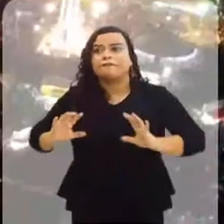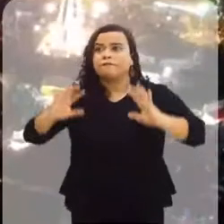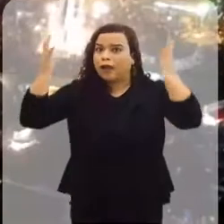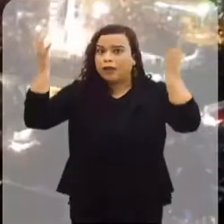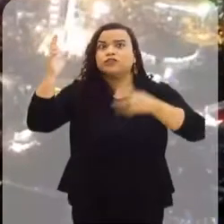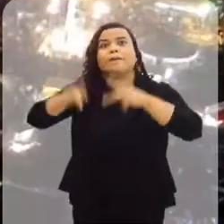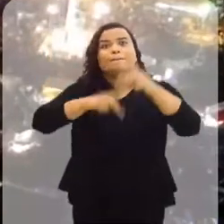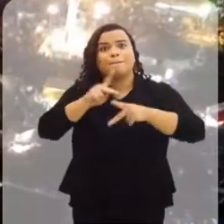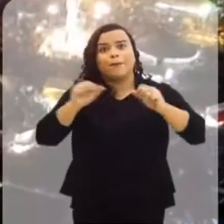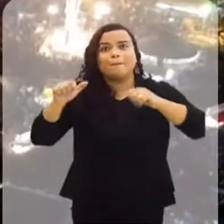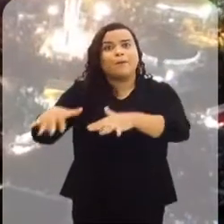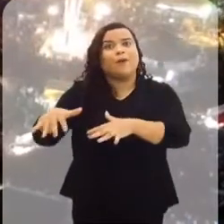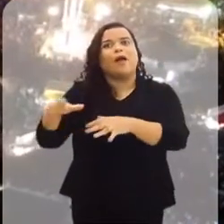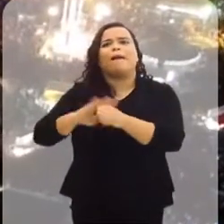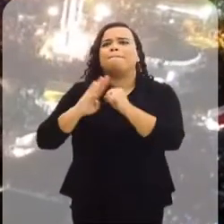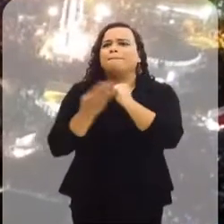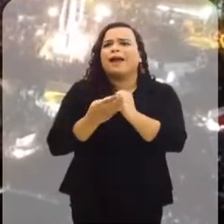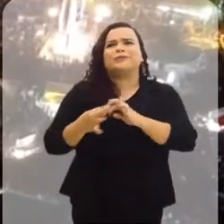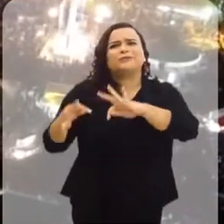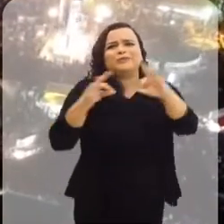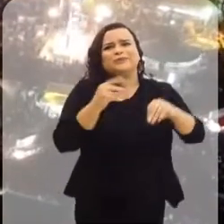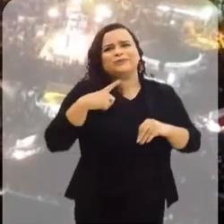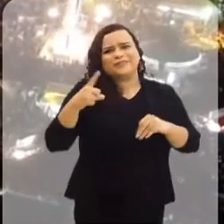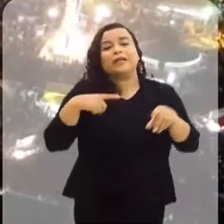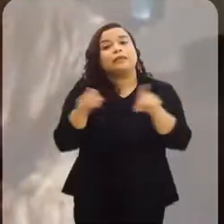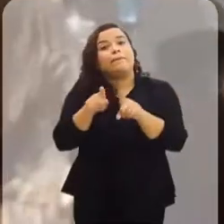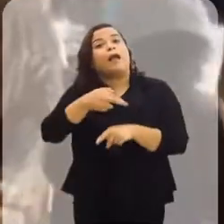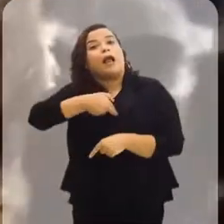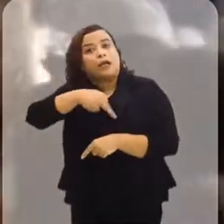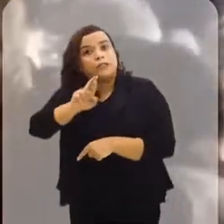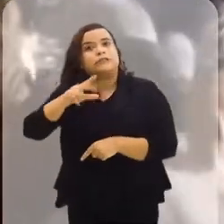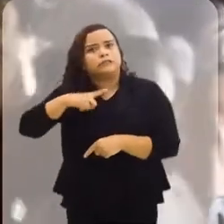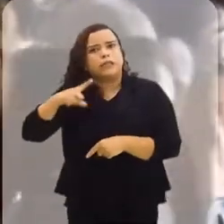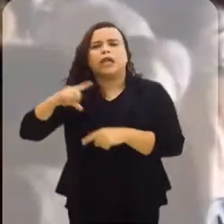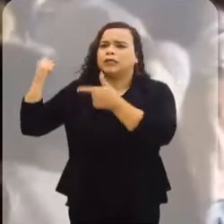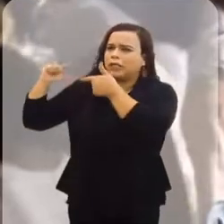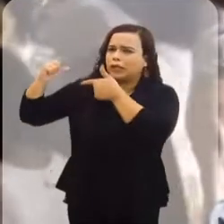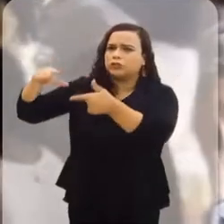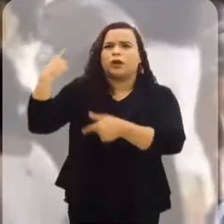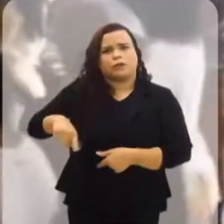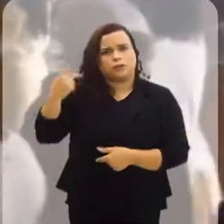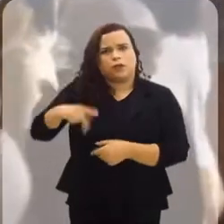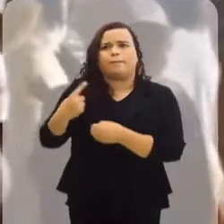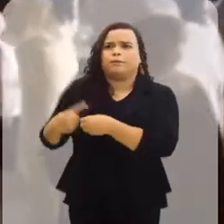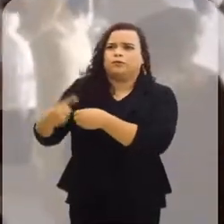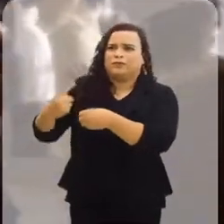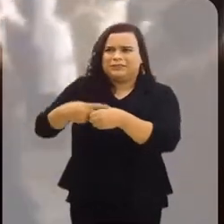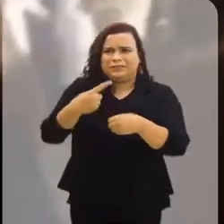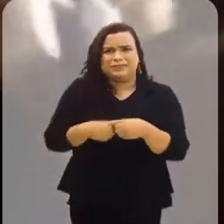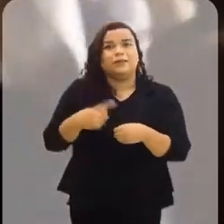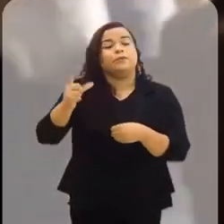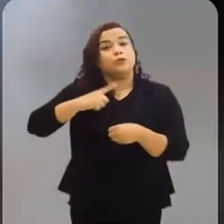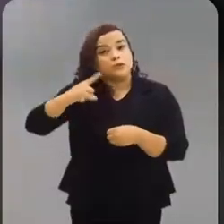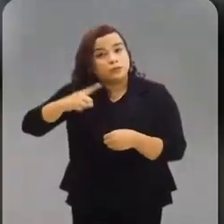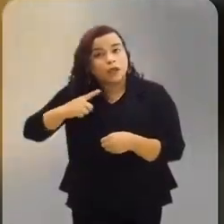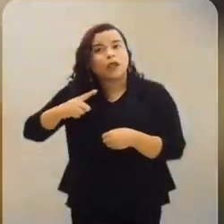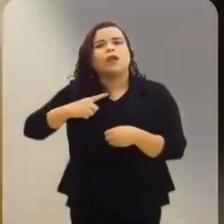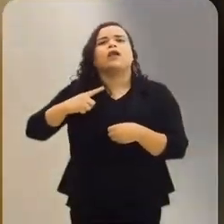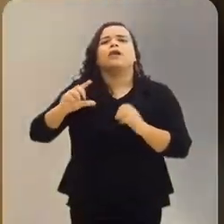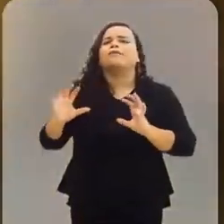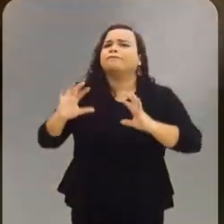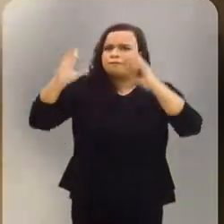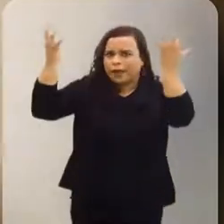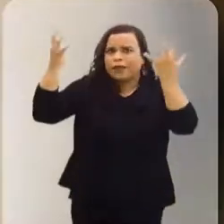Itaguaí também tem festas populares por todos os bairros. Festas religiosas também são tradição no município, como o